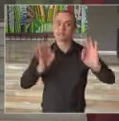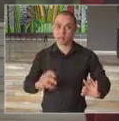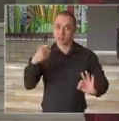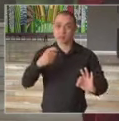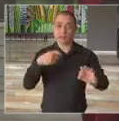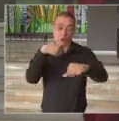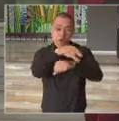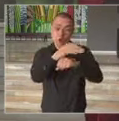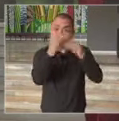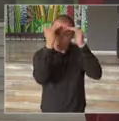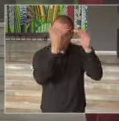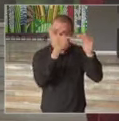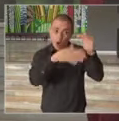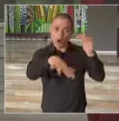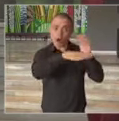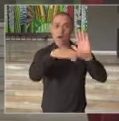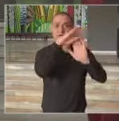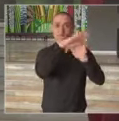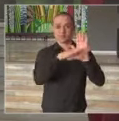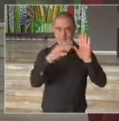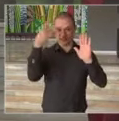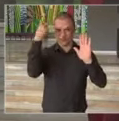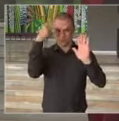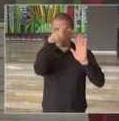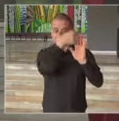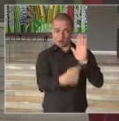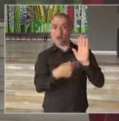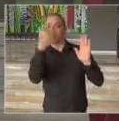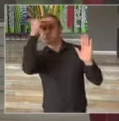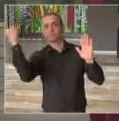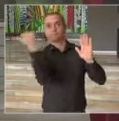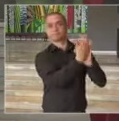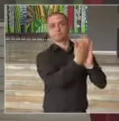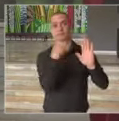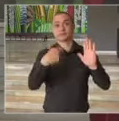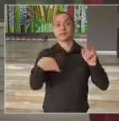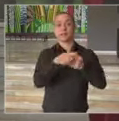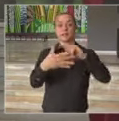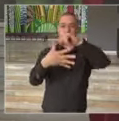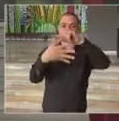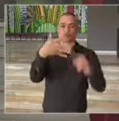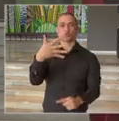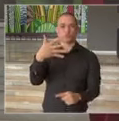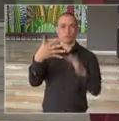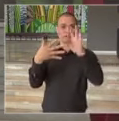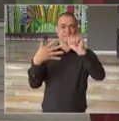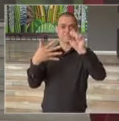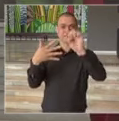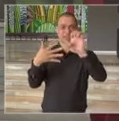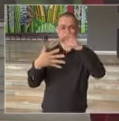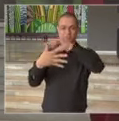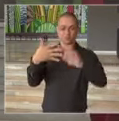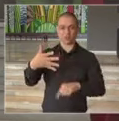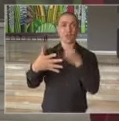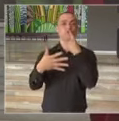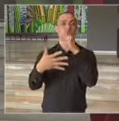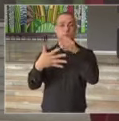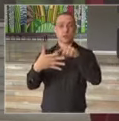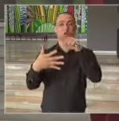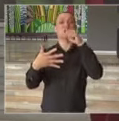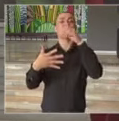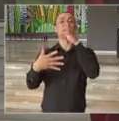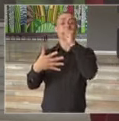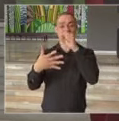a orientação do Plano São Paulo e das cinco etapas, vermelho, laranja,